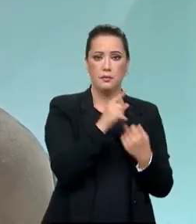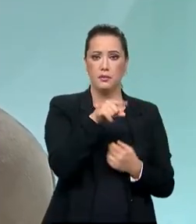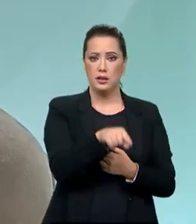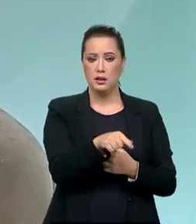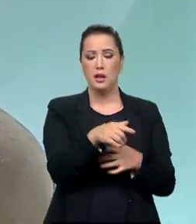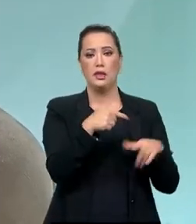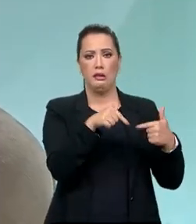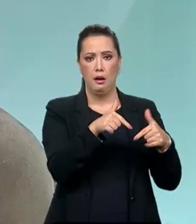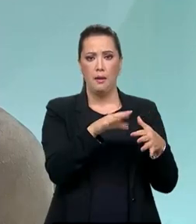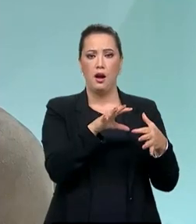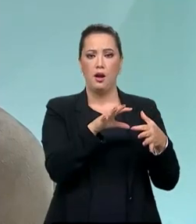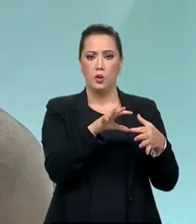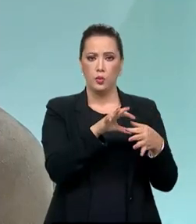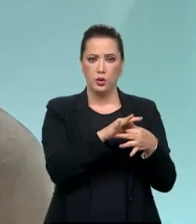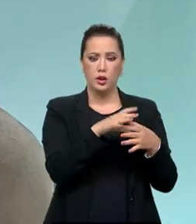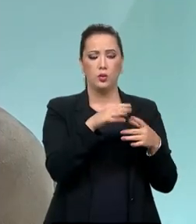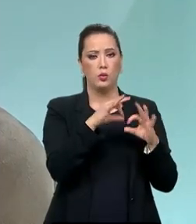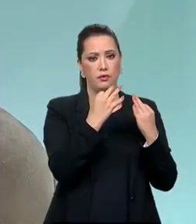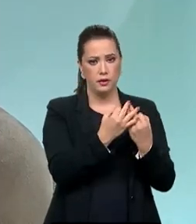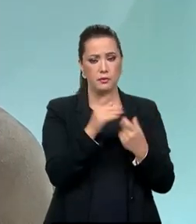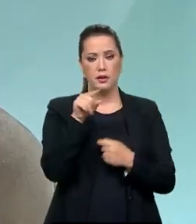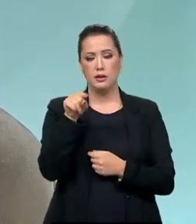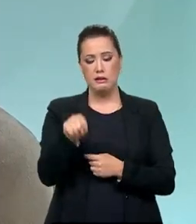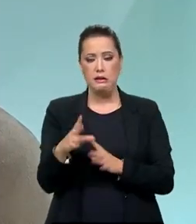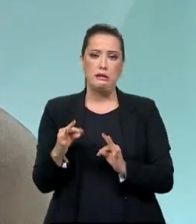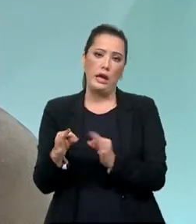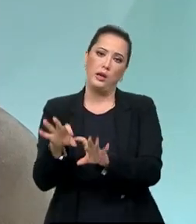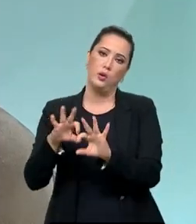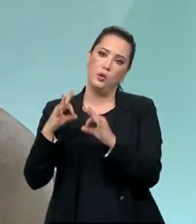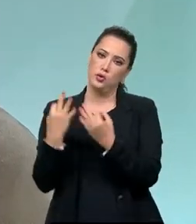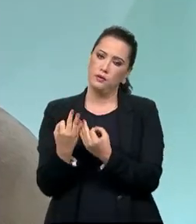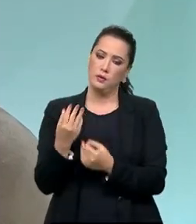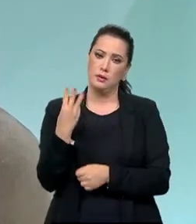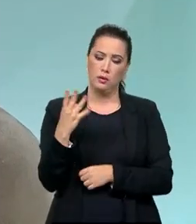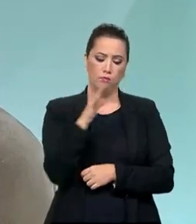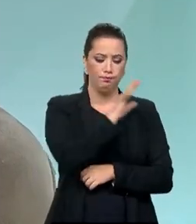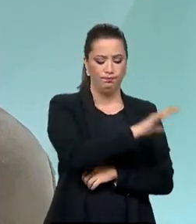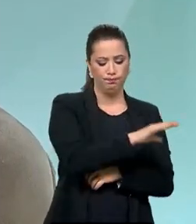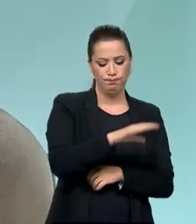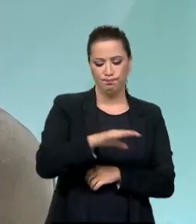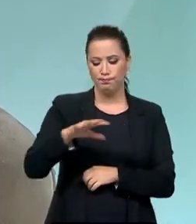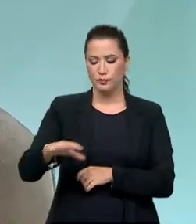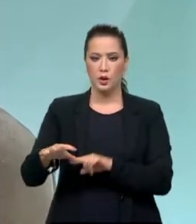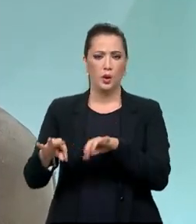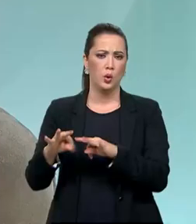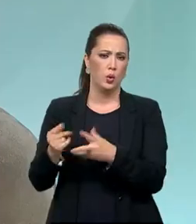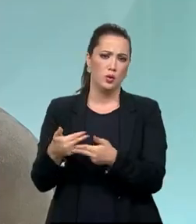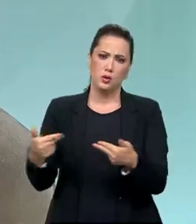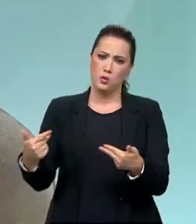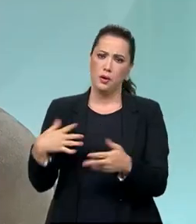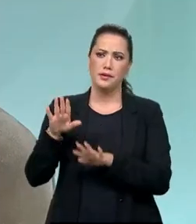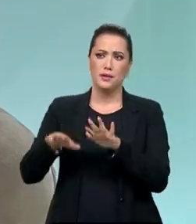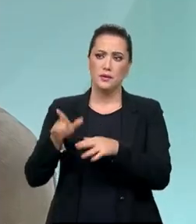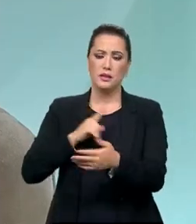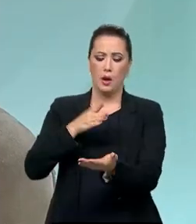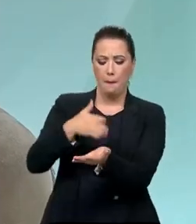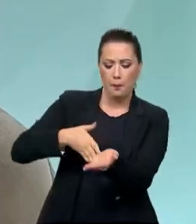depois toda a parte da tecnologia que envolve automutilação, suicídio, pedofilia,